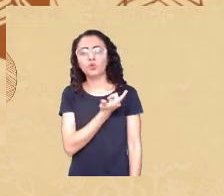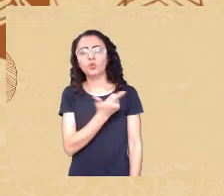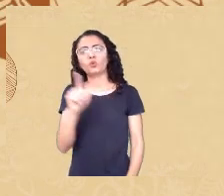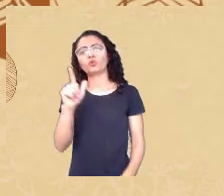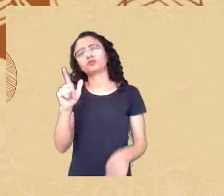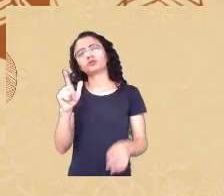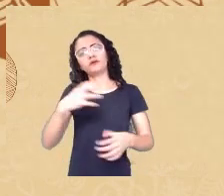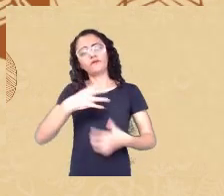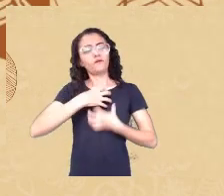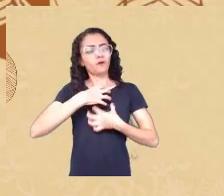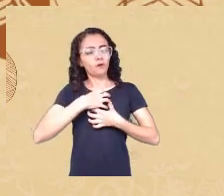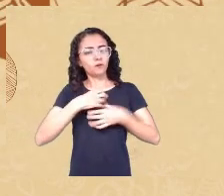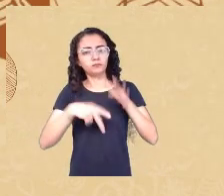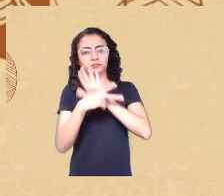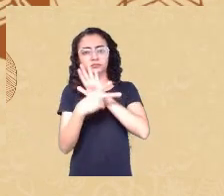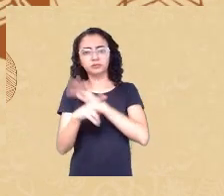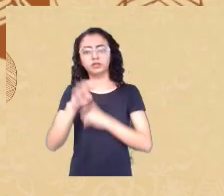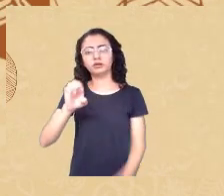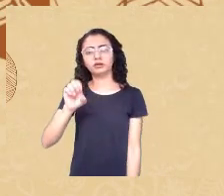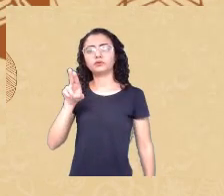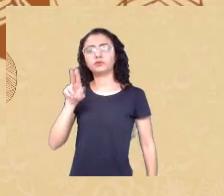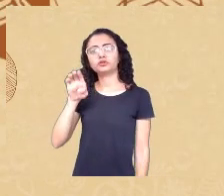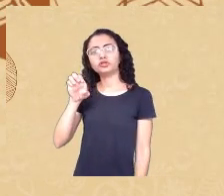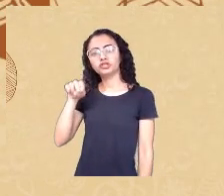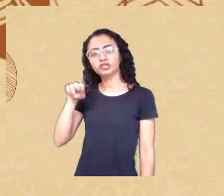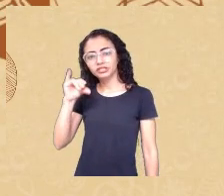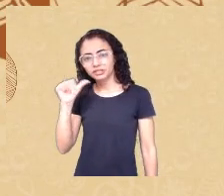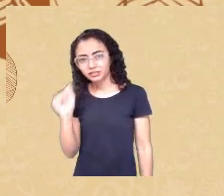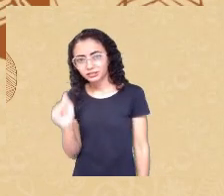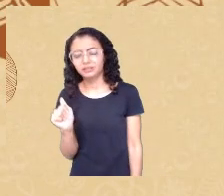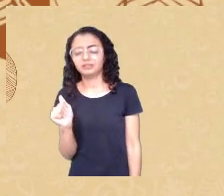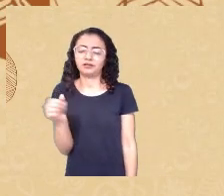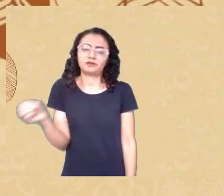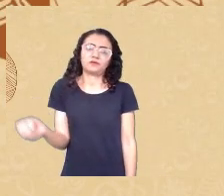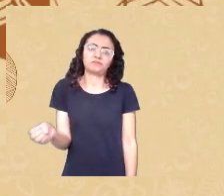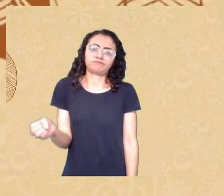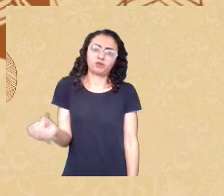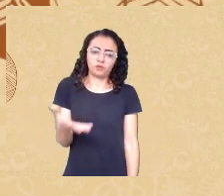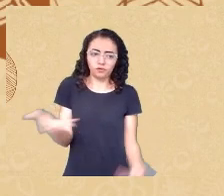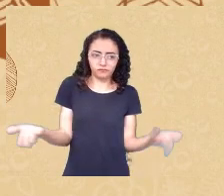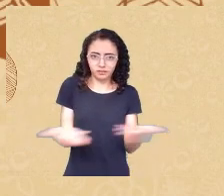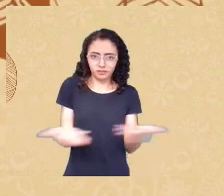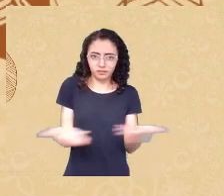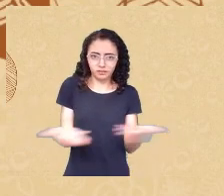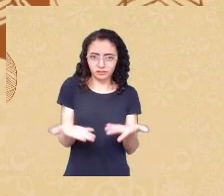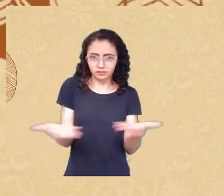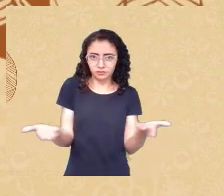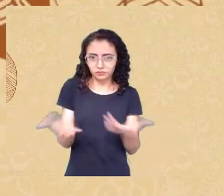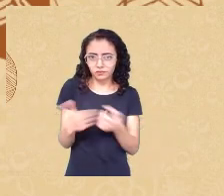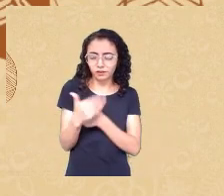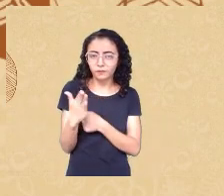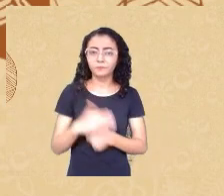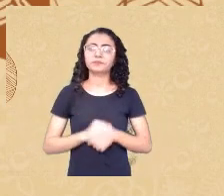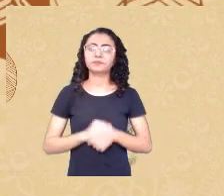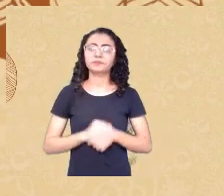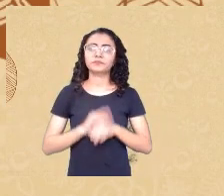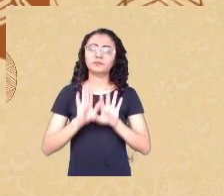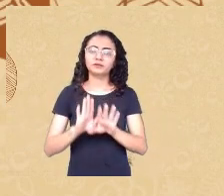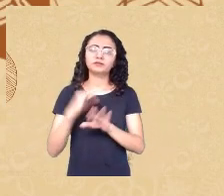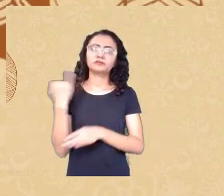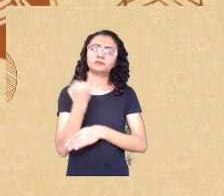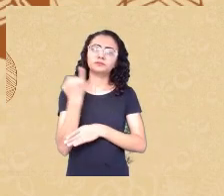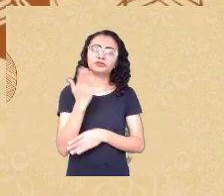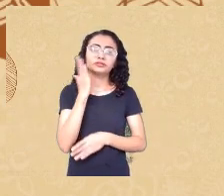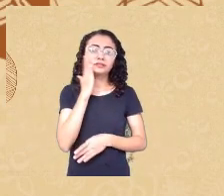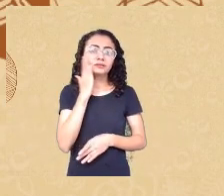recentes contemporâneas aqui para nós que eu não vou abordar por falta de tempo mas acho que é importante a gente saber que a eugenia não